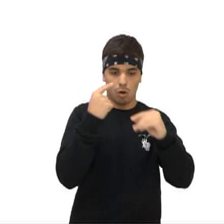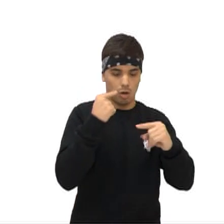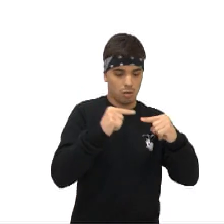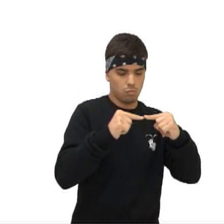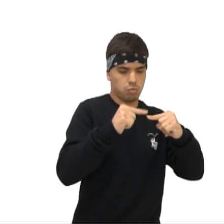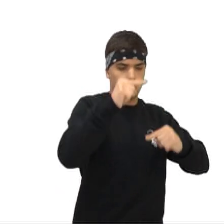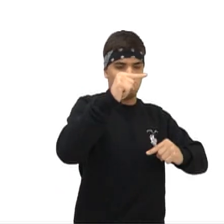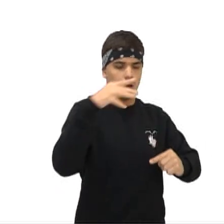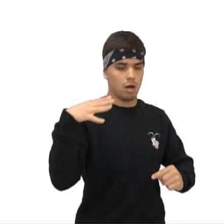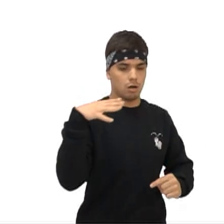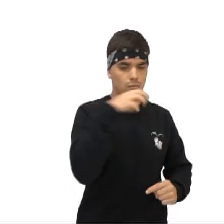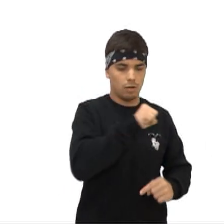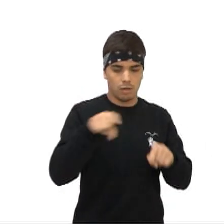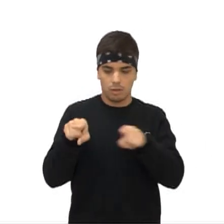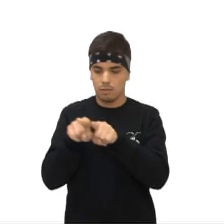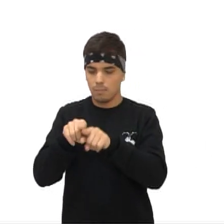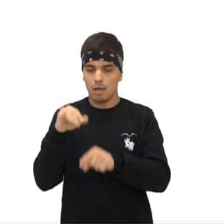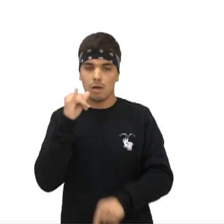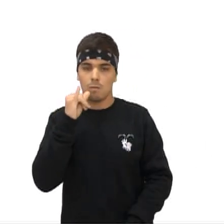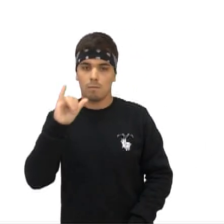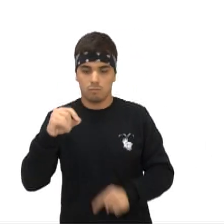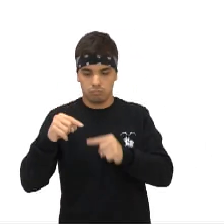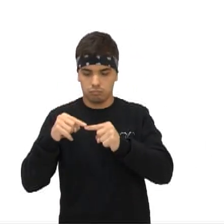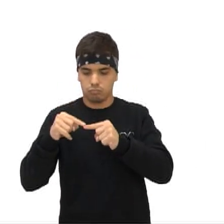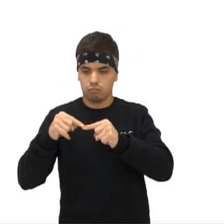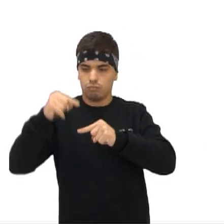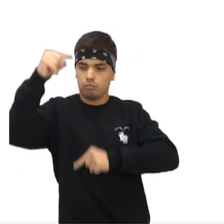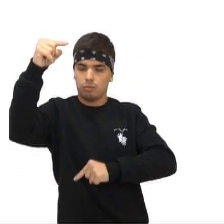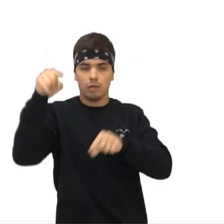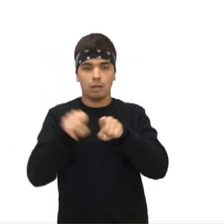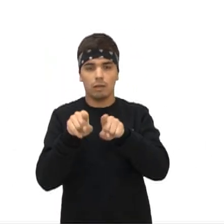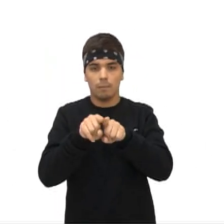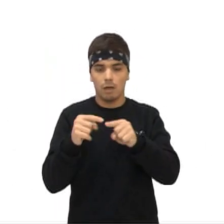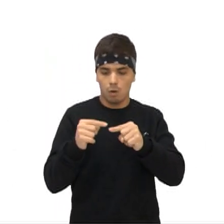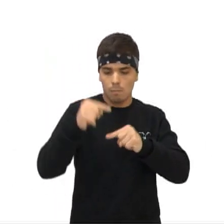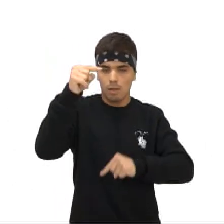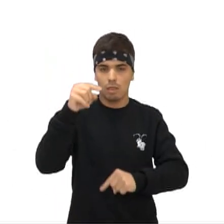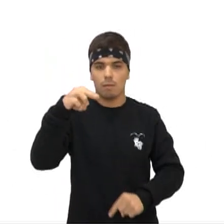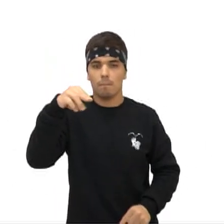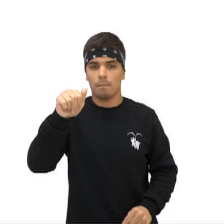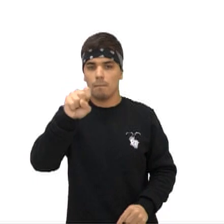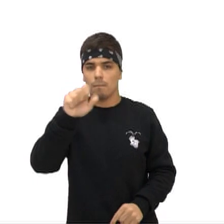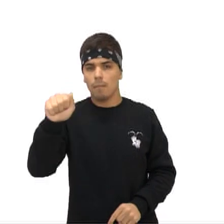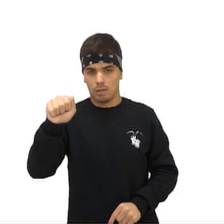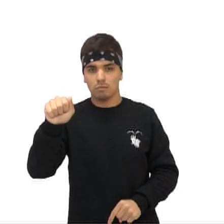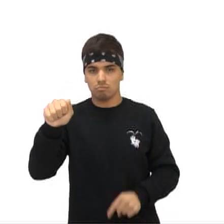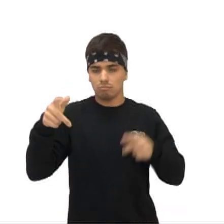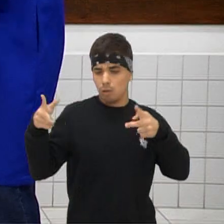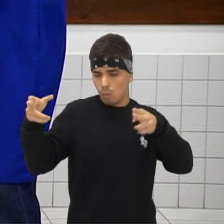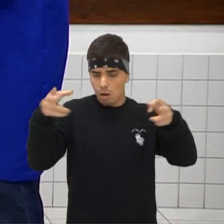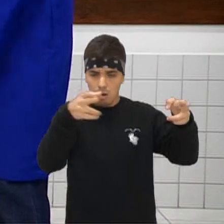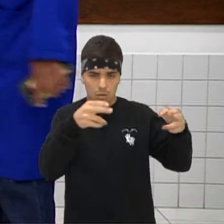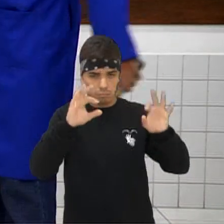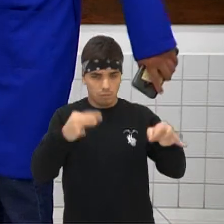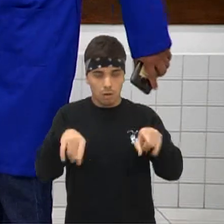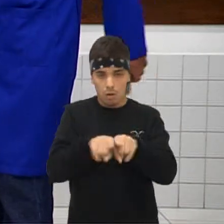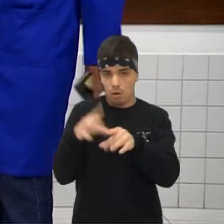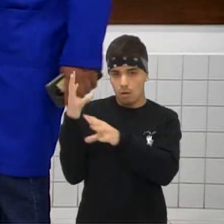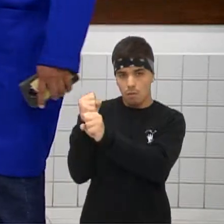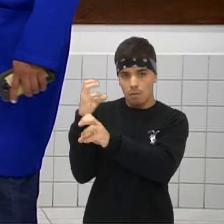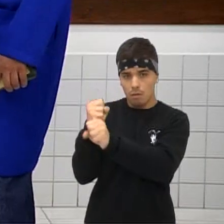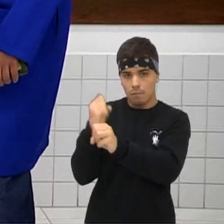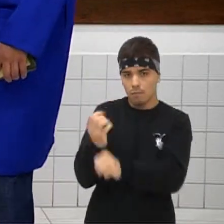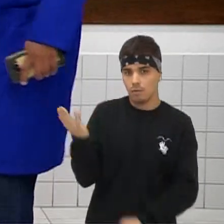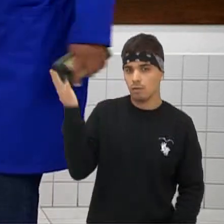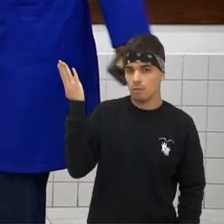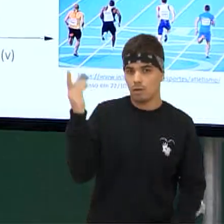a velocidade, aumentou também a massa Tem um aumento direto e significativo na energia Não é mesmo, professor Gustavo? Cara, essa fórmula aqui eu digo